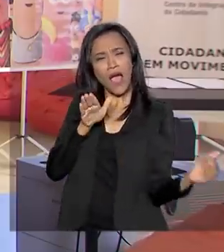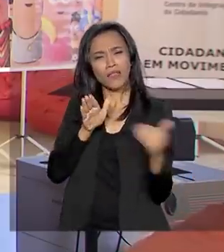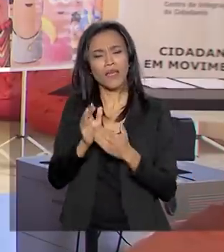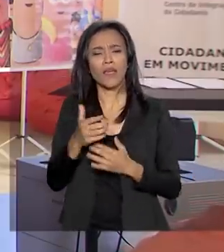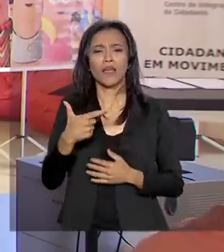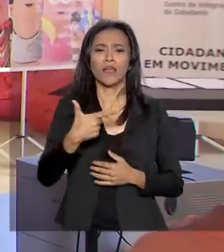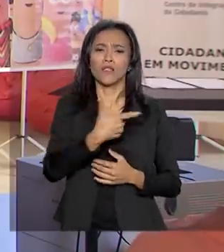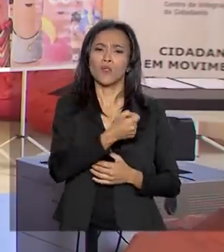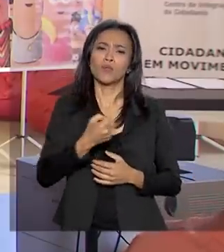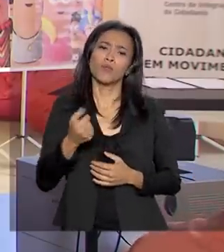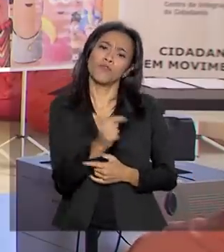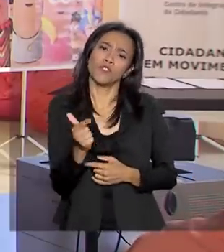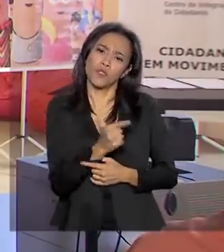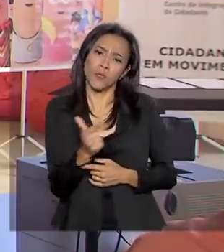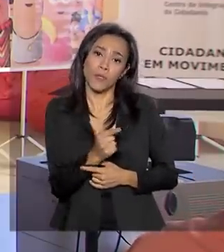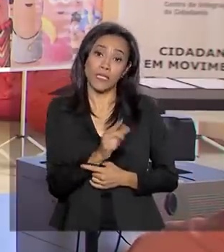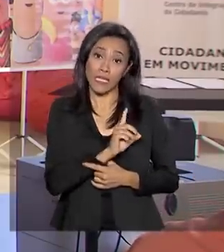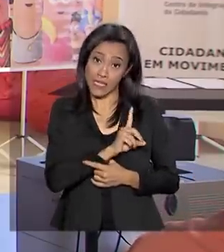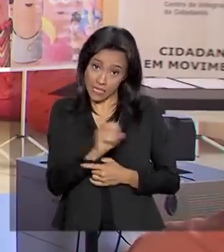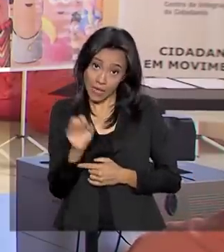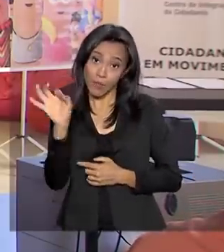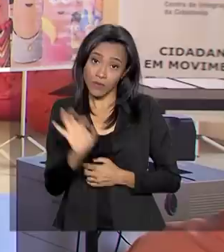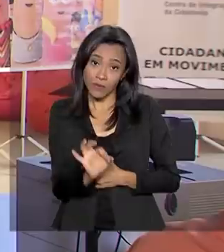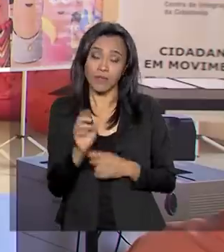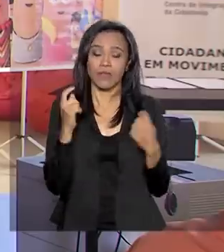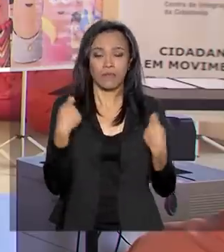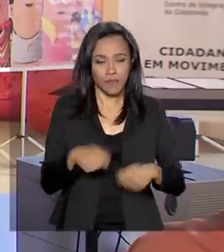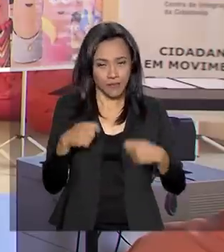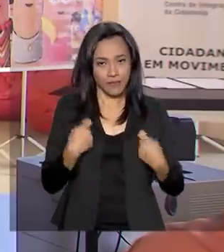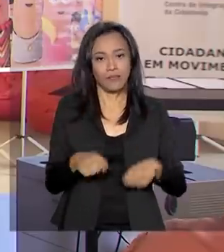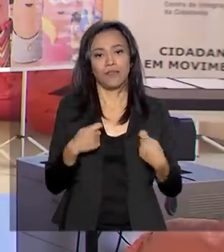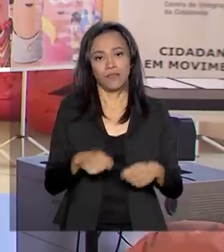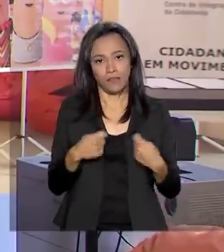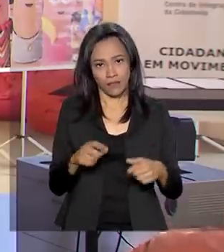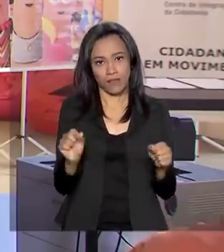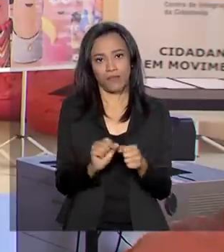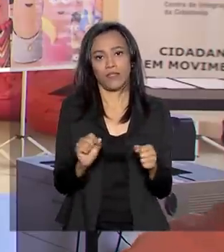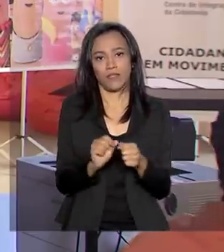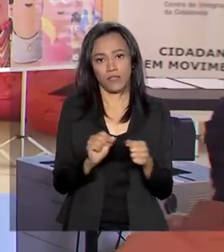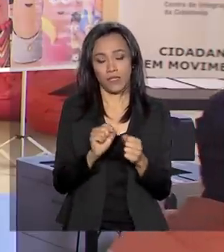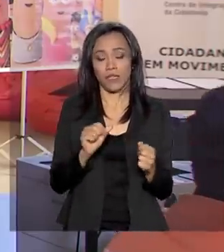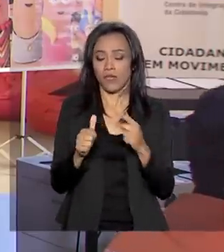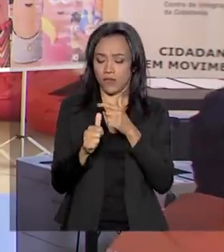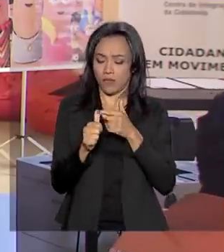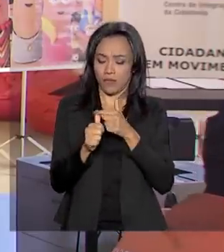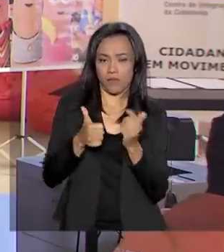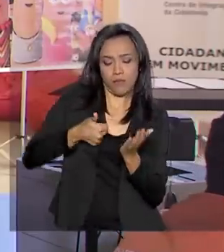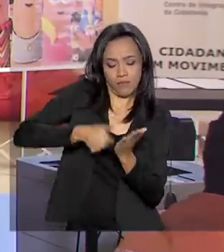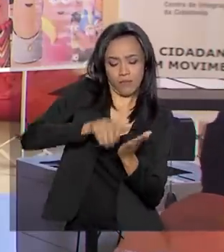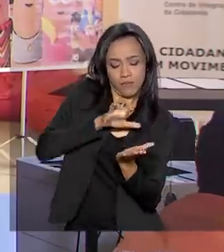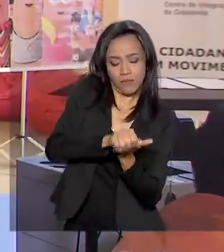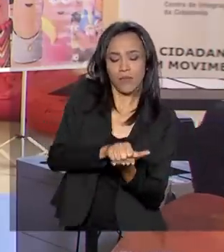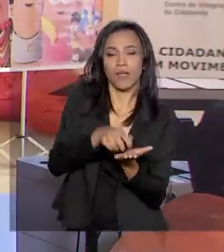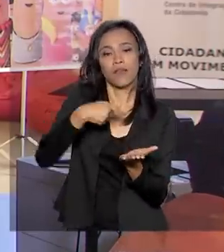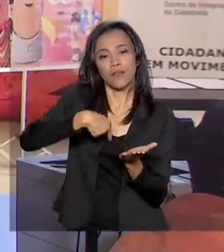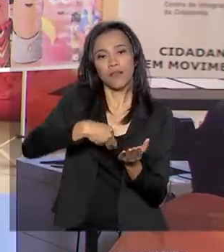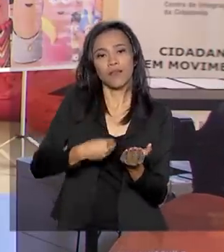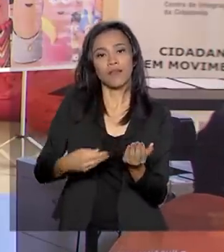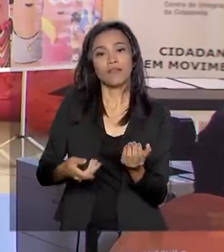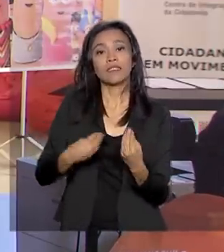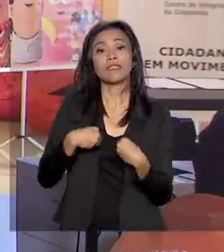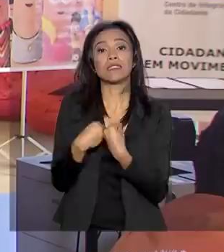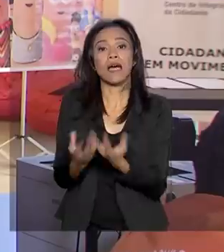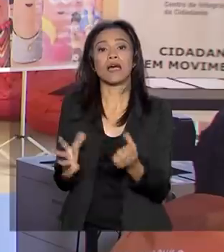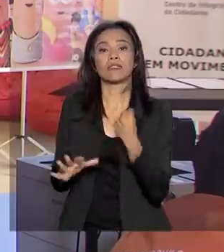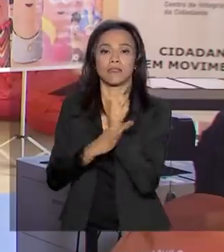100% dos eleitores devem fazer este cadastramento que vai trazer mais segurança e mais agilidade para